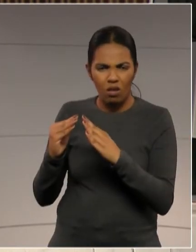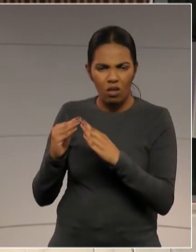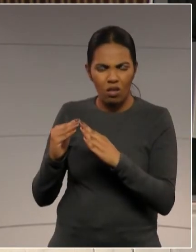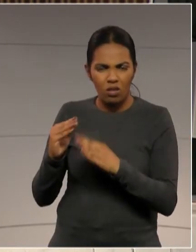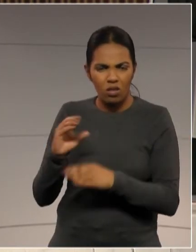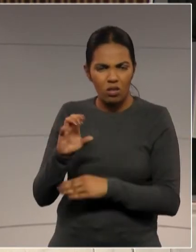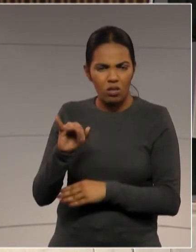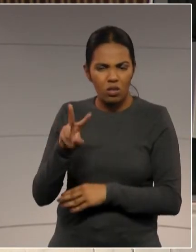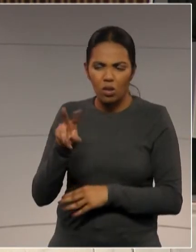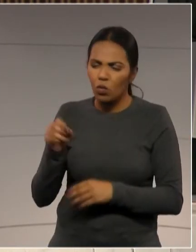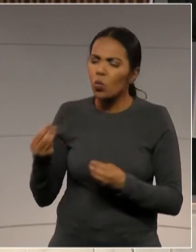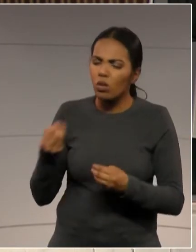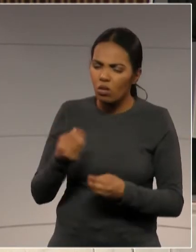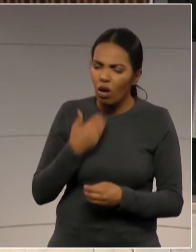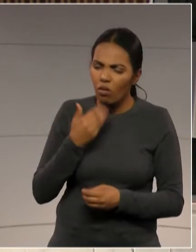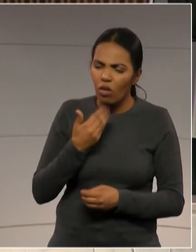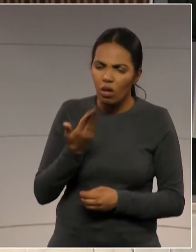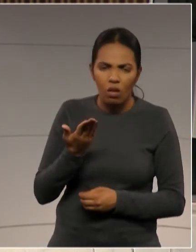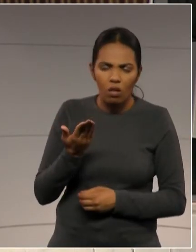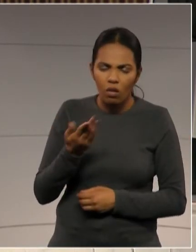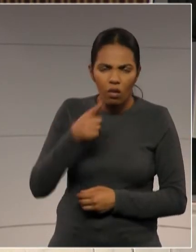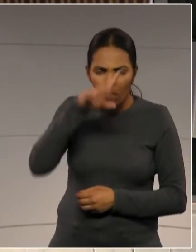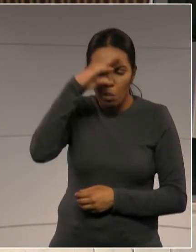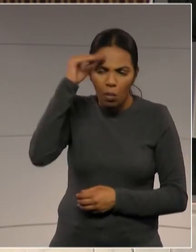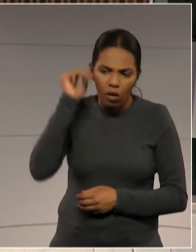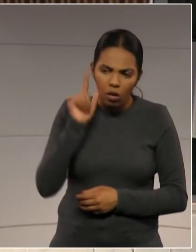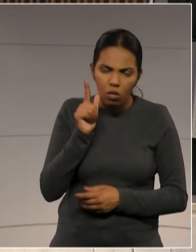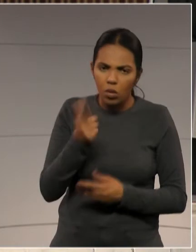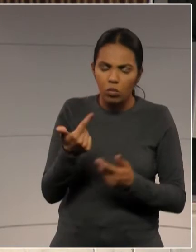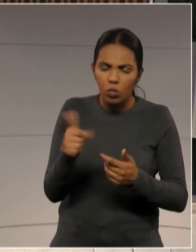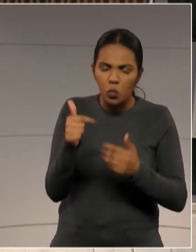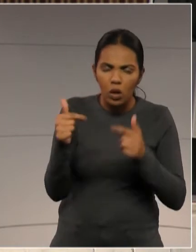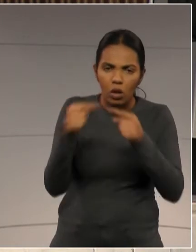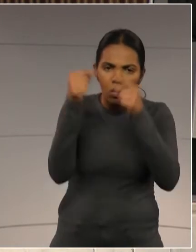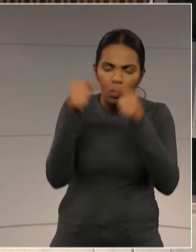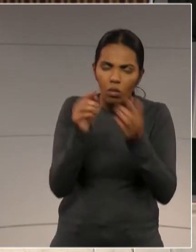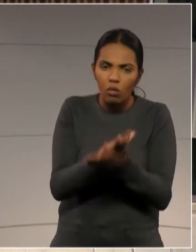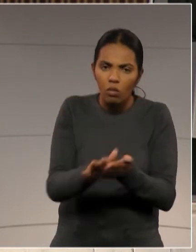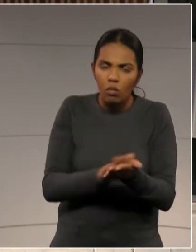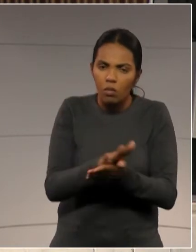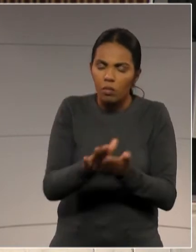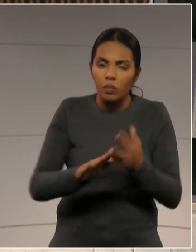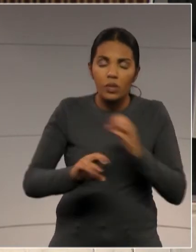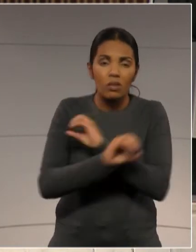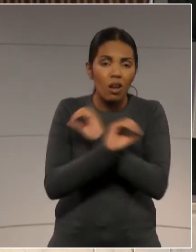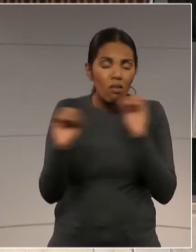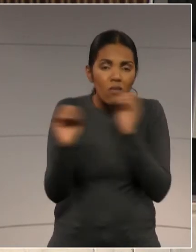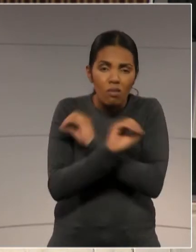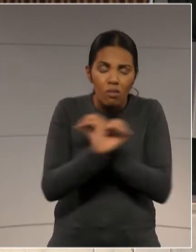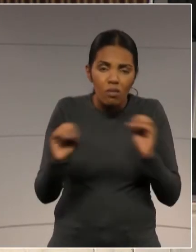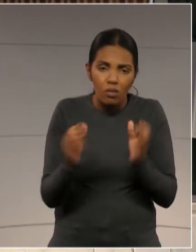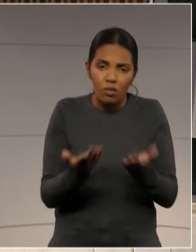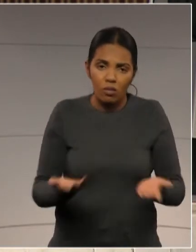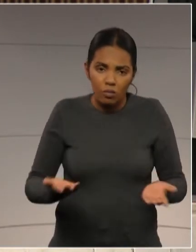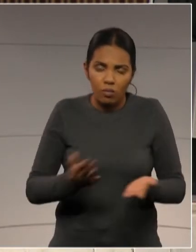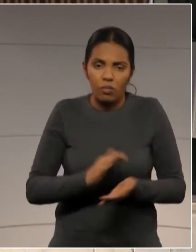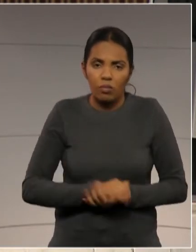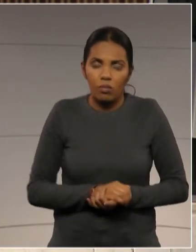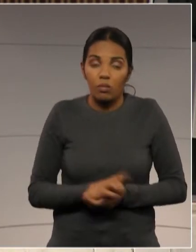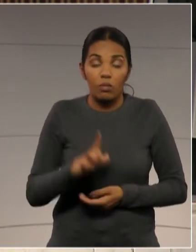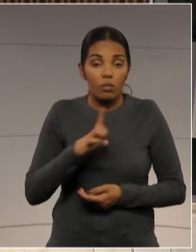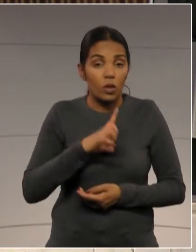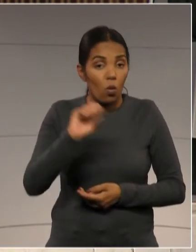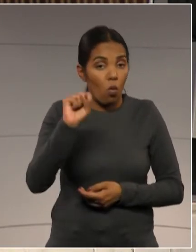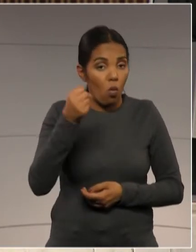deputada Mara Lima, com o projeto? Nada. Absolutamente nada. São